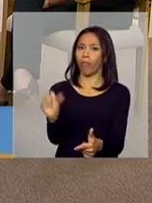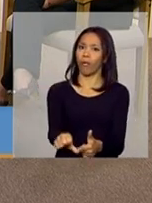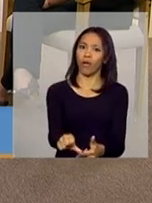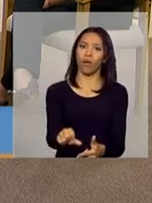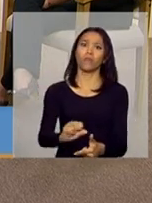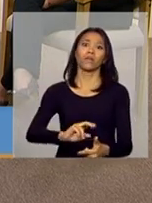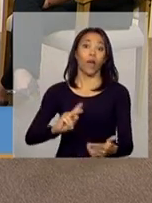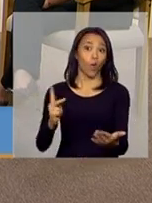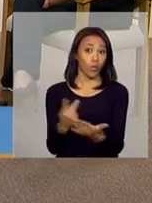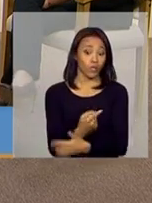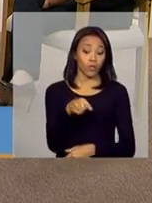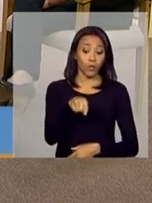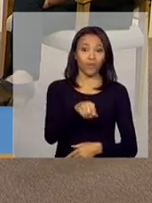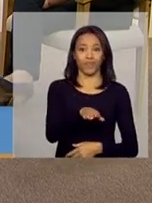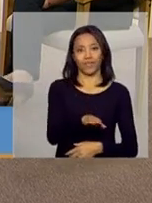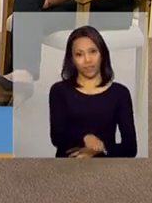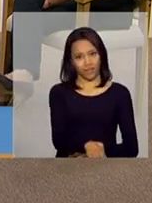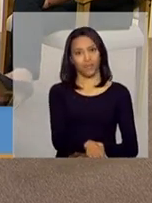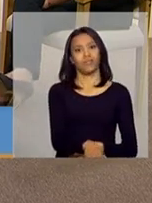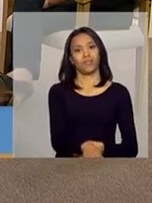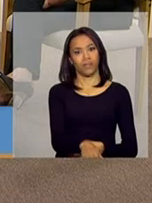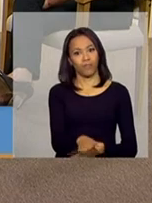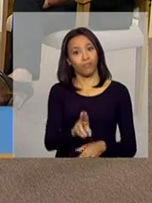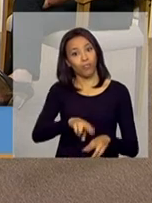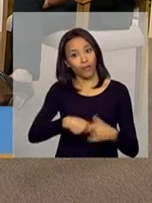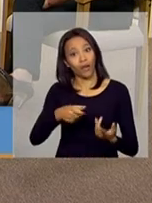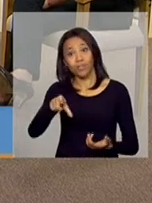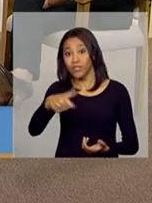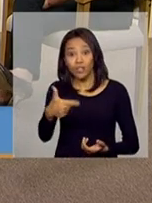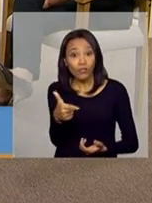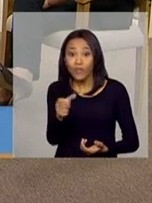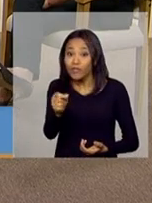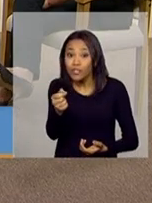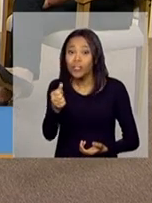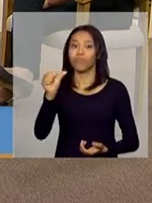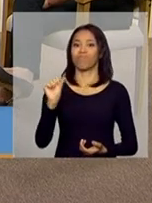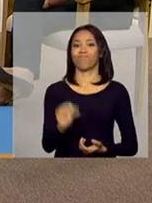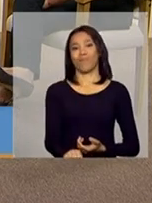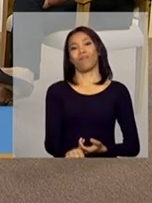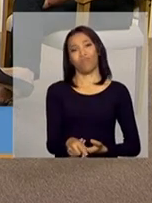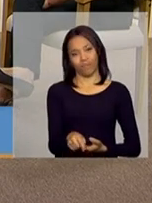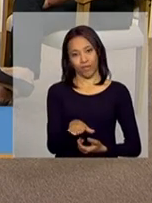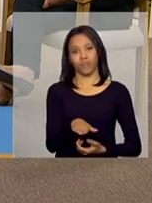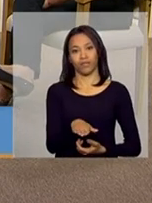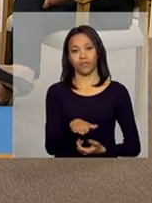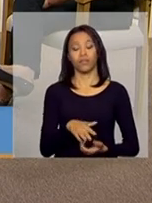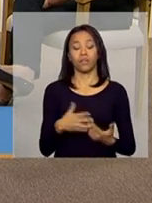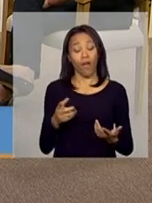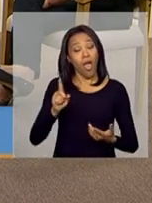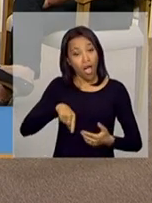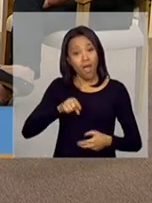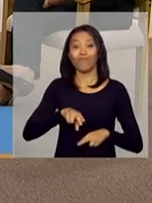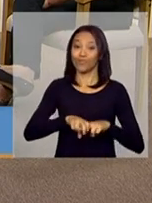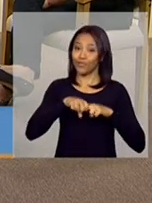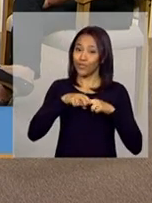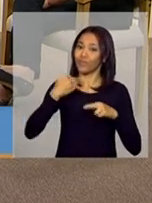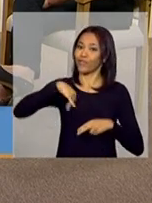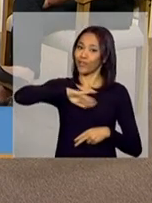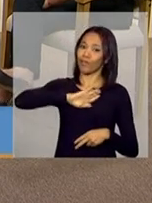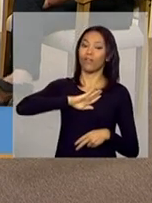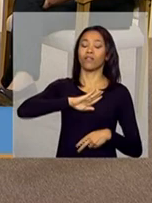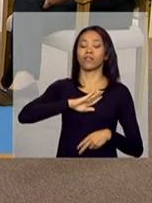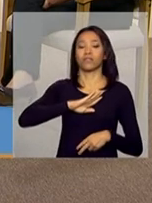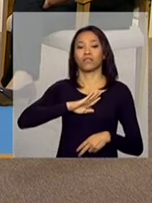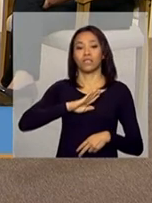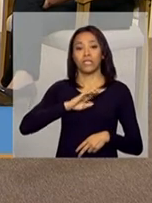acontecendo com a criança, sem o dinheiro ficaria pior ainda. Exatamente. Então, essa é a razão pela qual nós temos esse